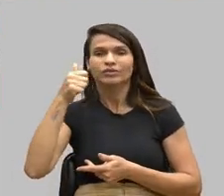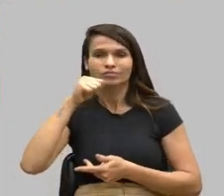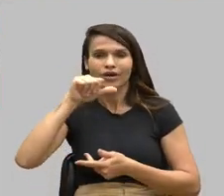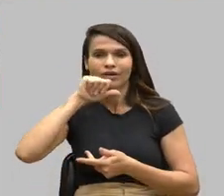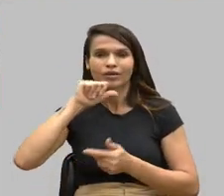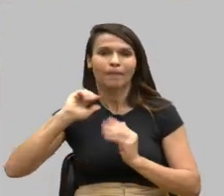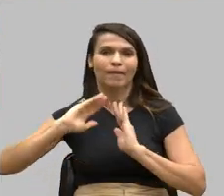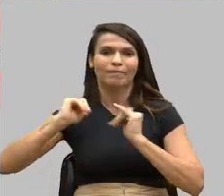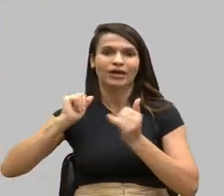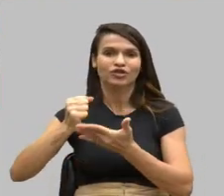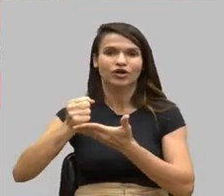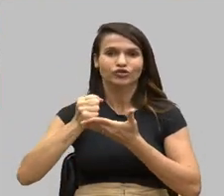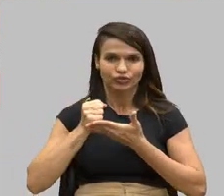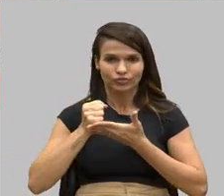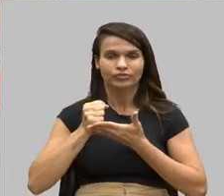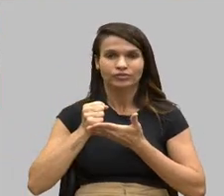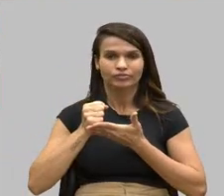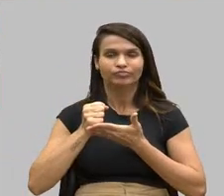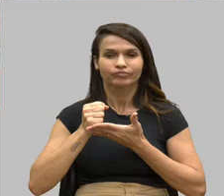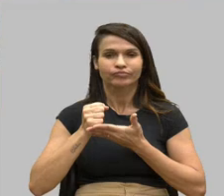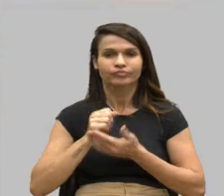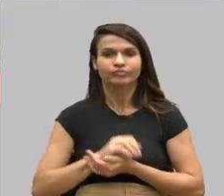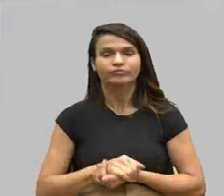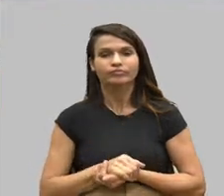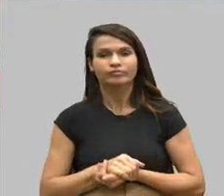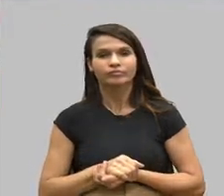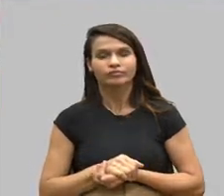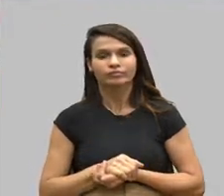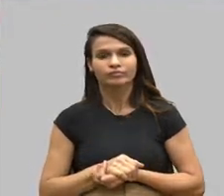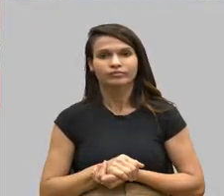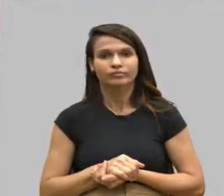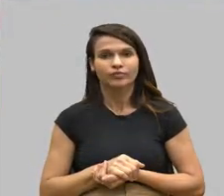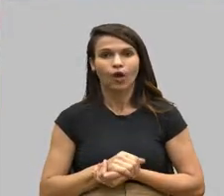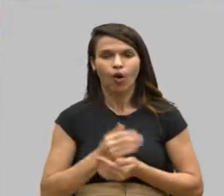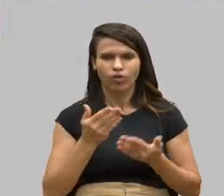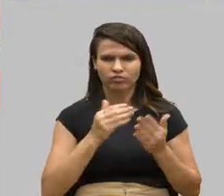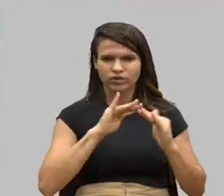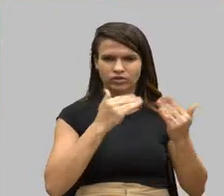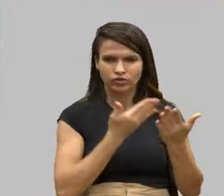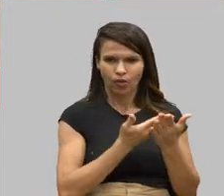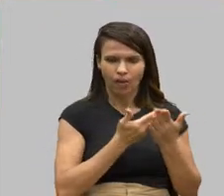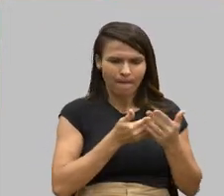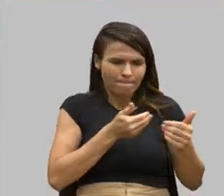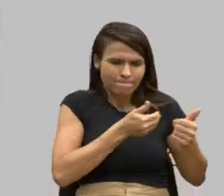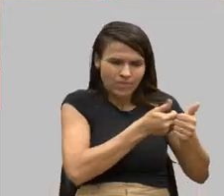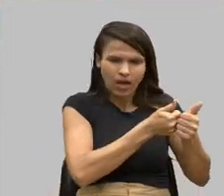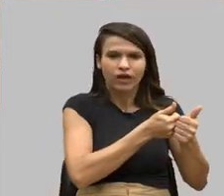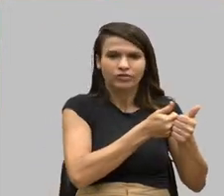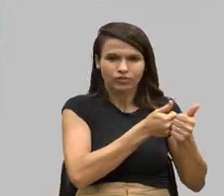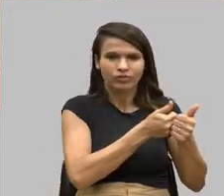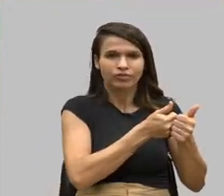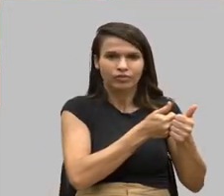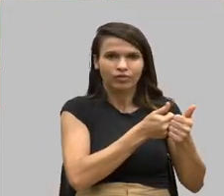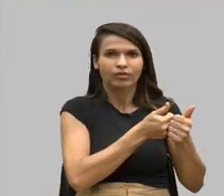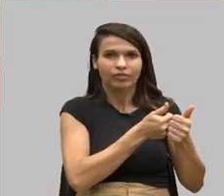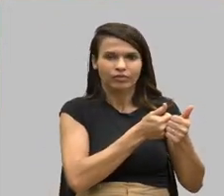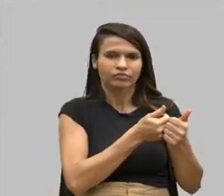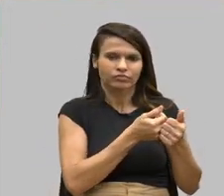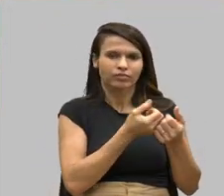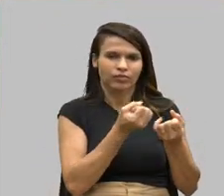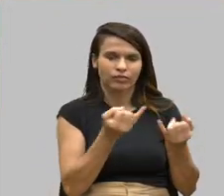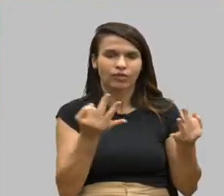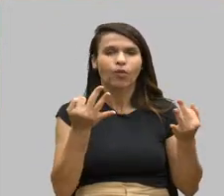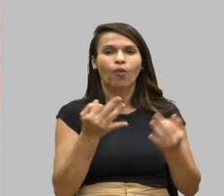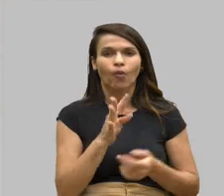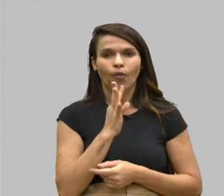Meu filho, hoje, é estudante da escola Pandiá Calógeras, que é uma escola aqui ao lado, muito conhecida. E eu